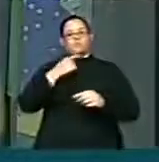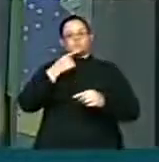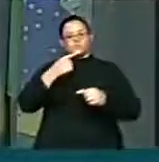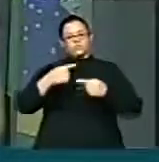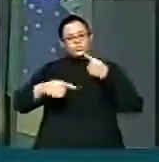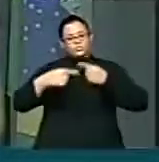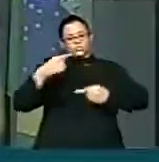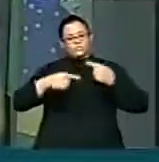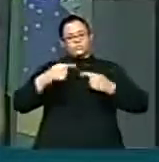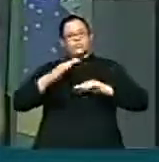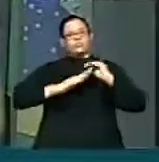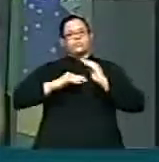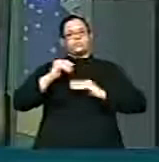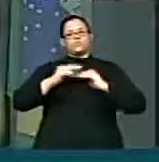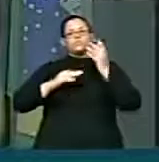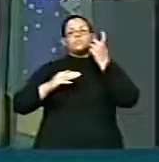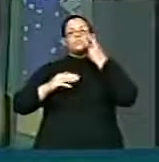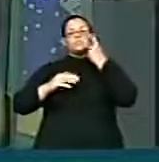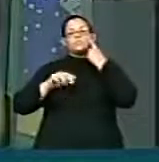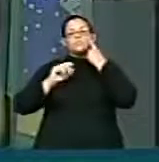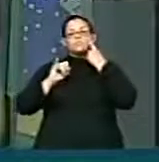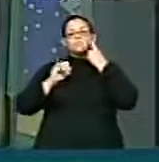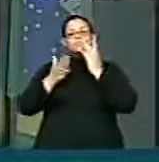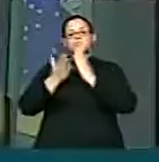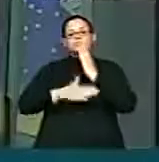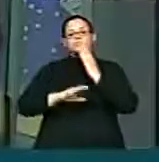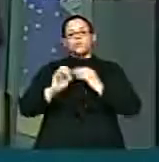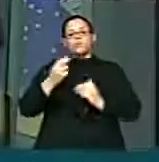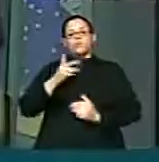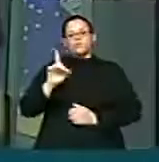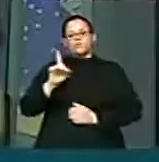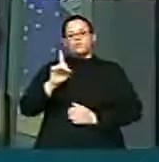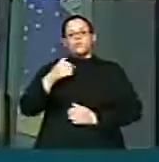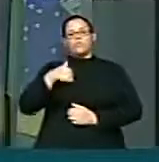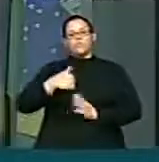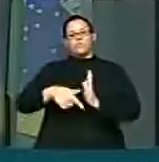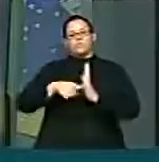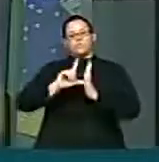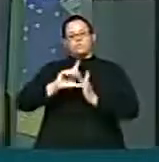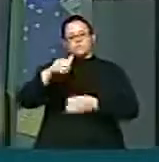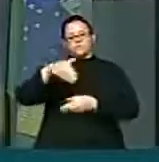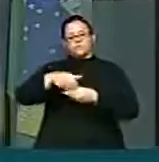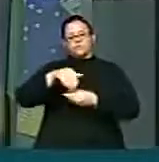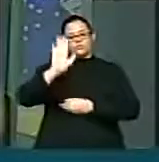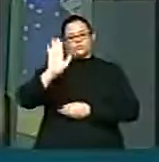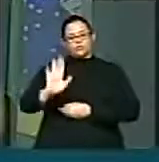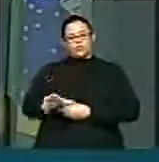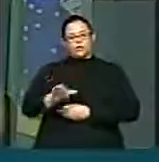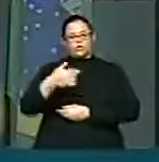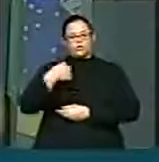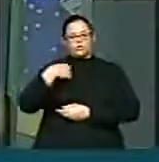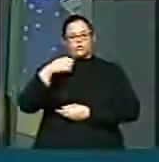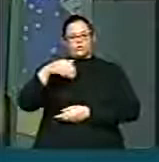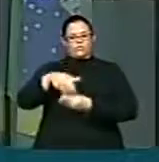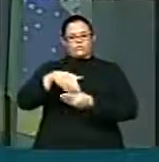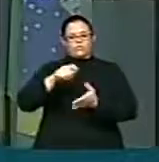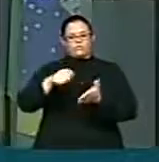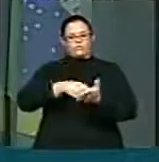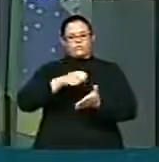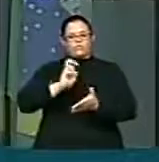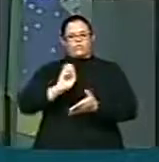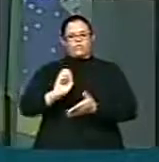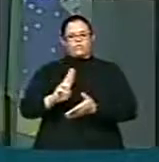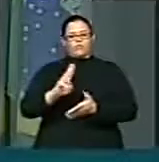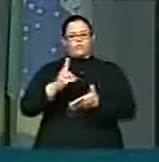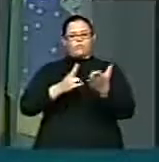para ver se nós aprovemos ou não. Eu já quero antecipar o meu voto e dizer que vou aprovar